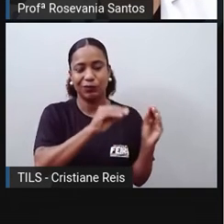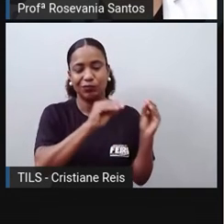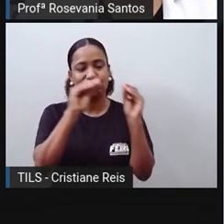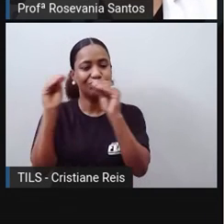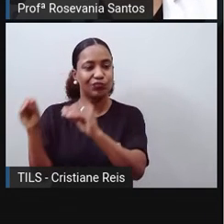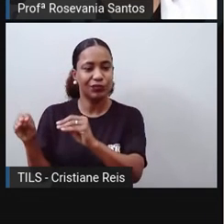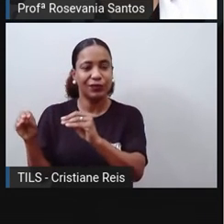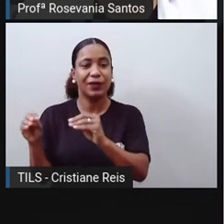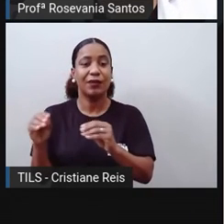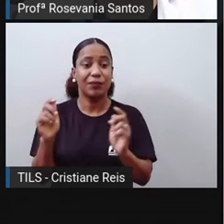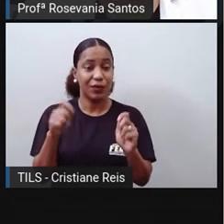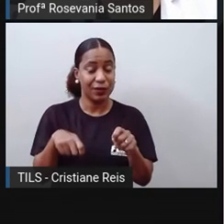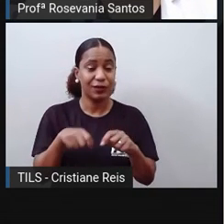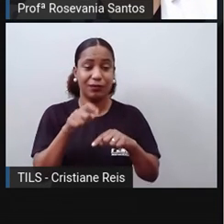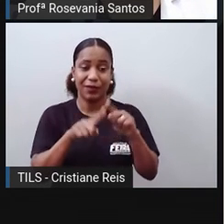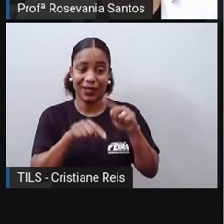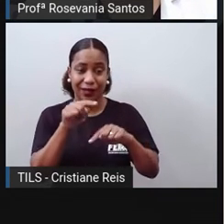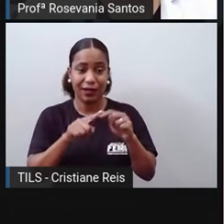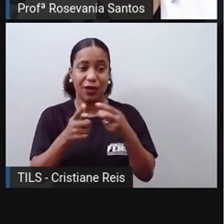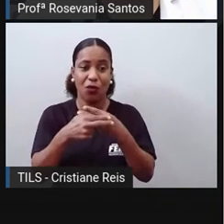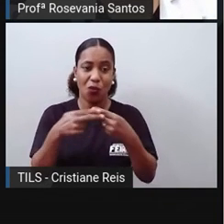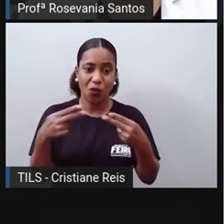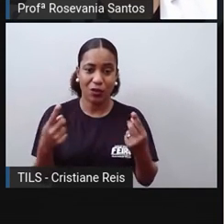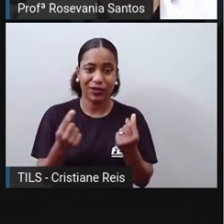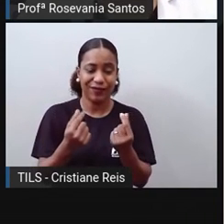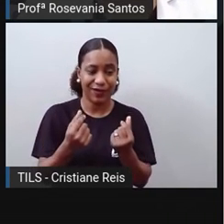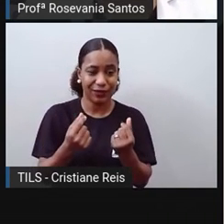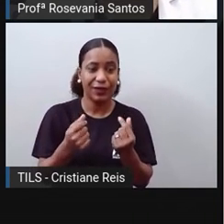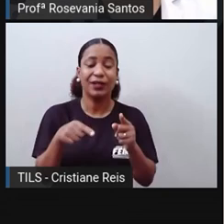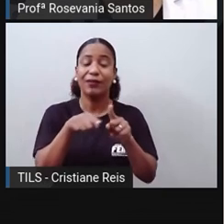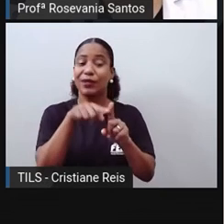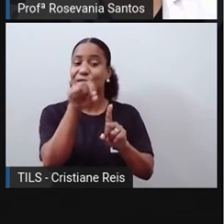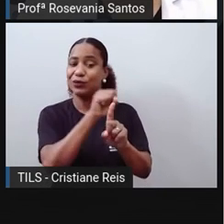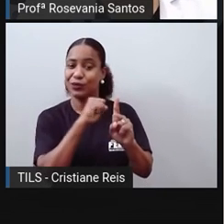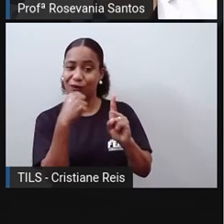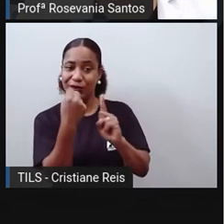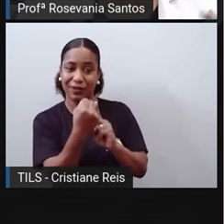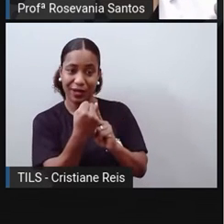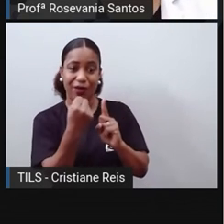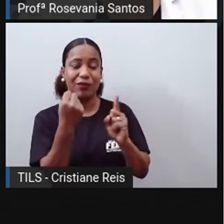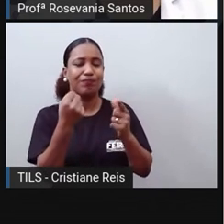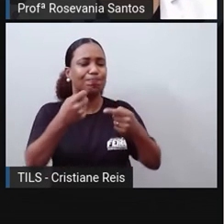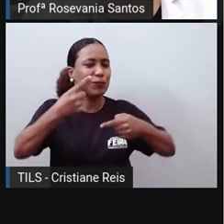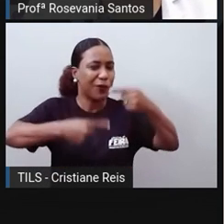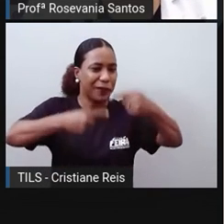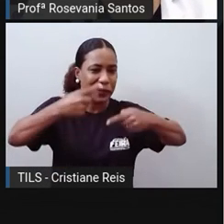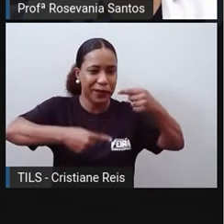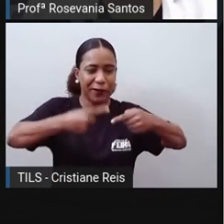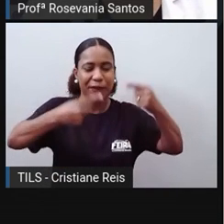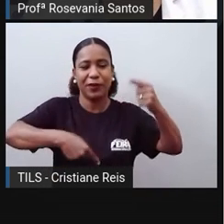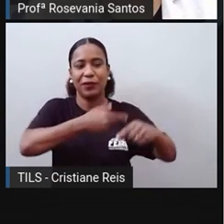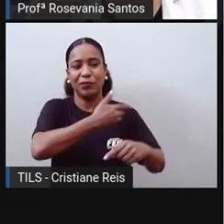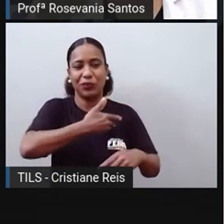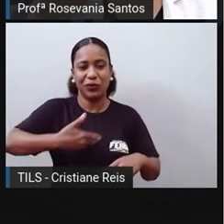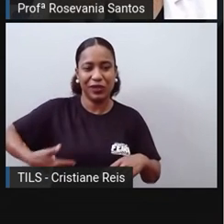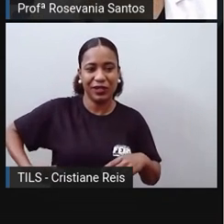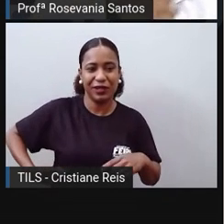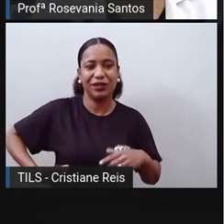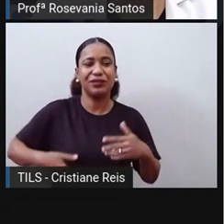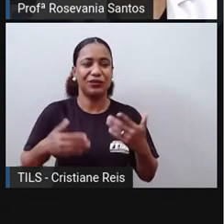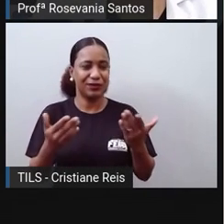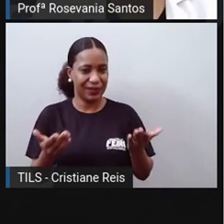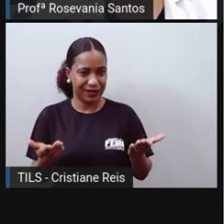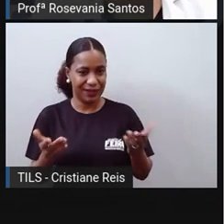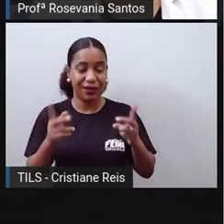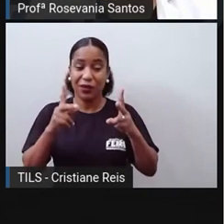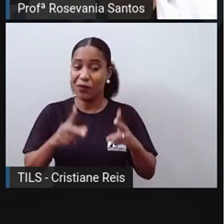A ordem social, que é o descontentamento com regimes políticos e conflitos, ou seja, é aquela ideologia, como aconteceu aqui